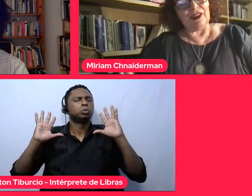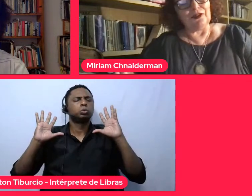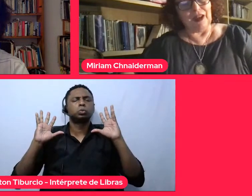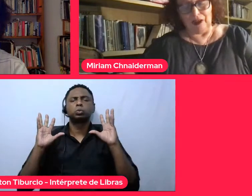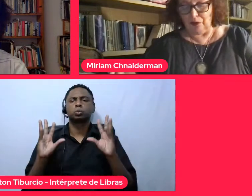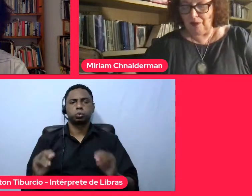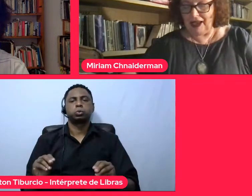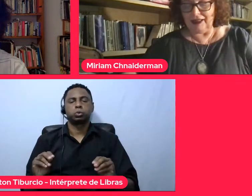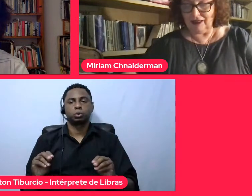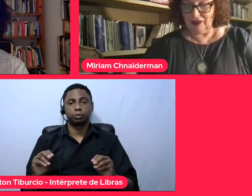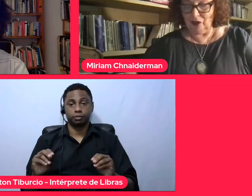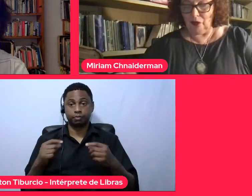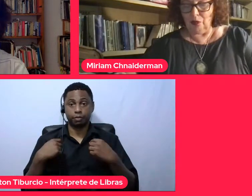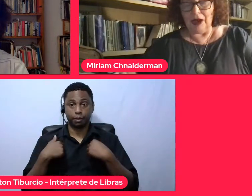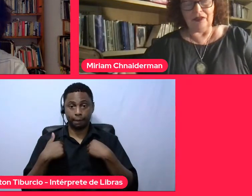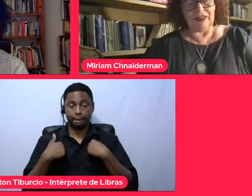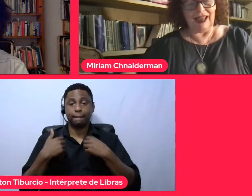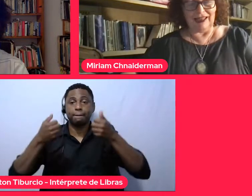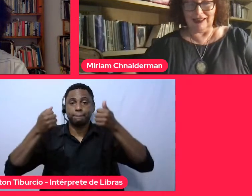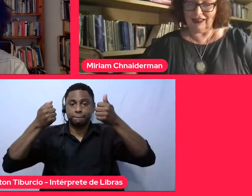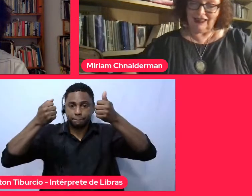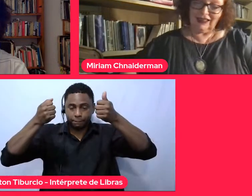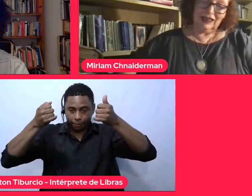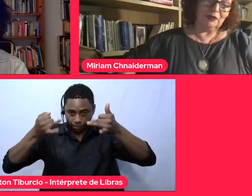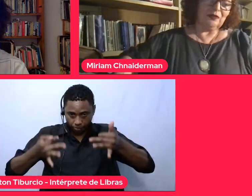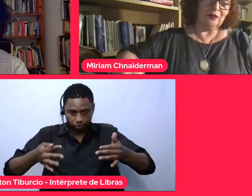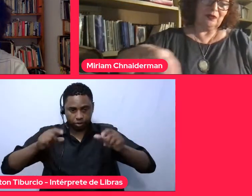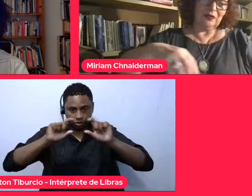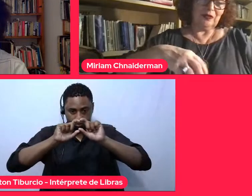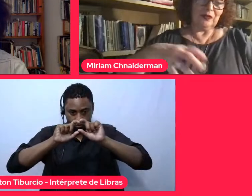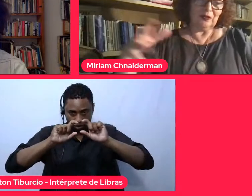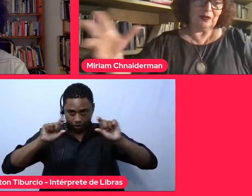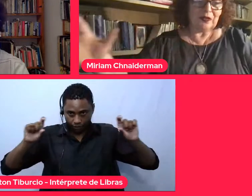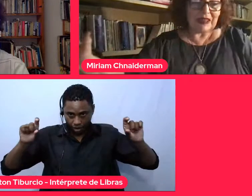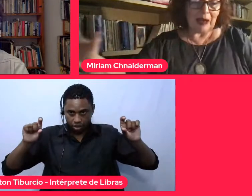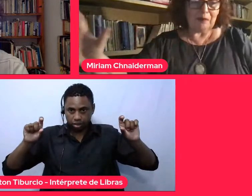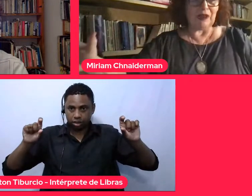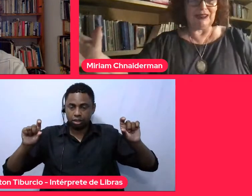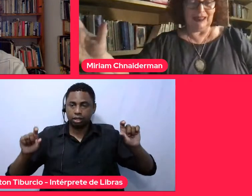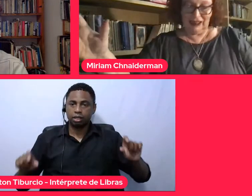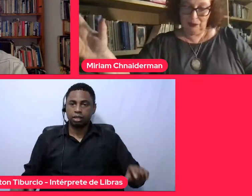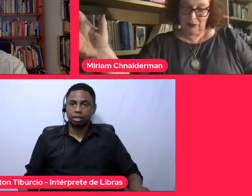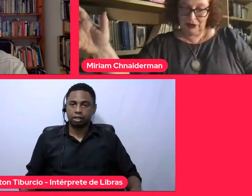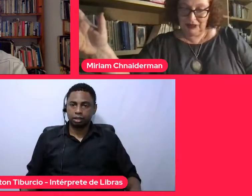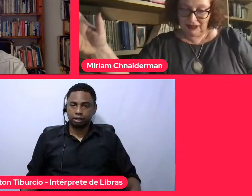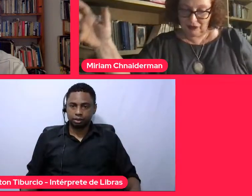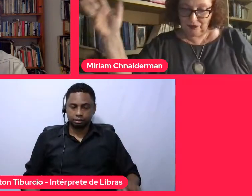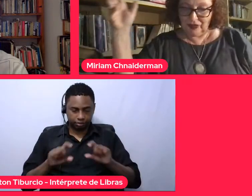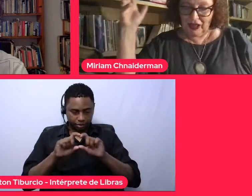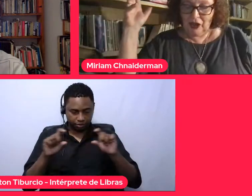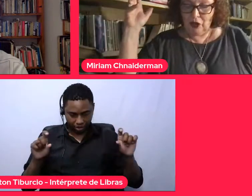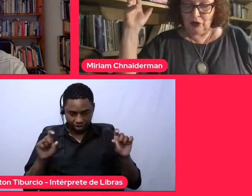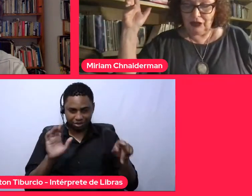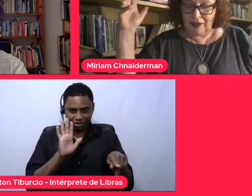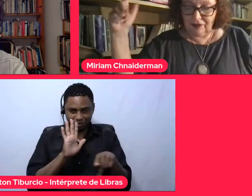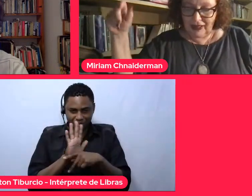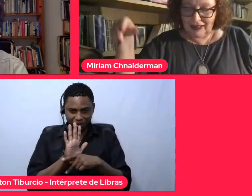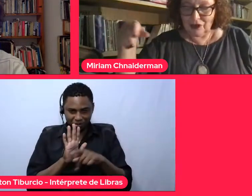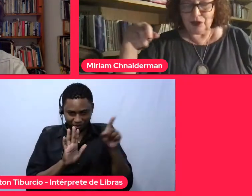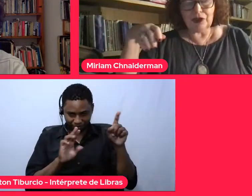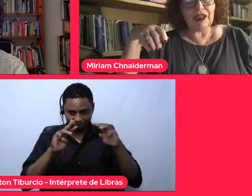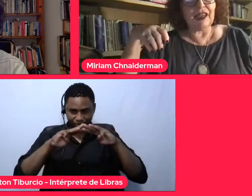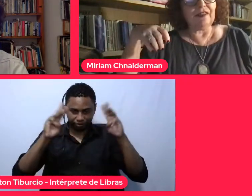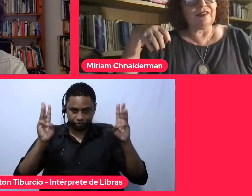Aqui eu falo mais uma frase que está posta na exposição. Os